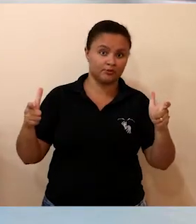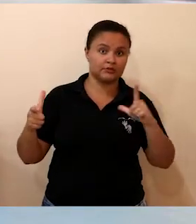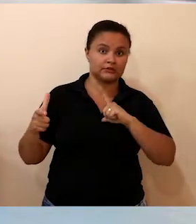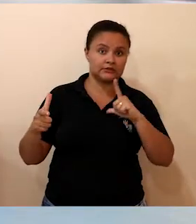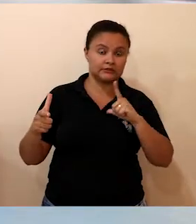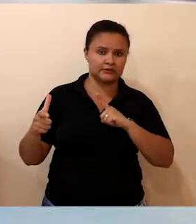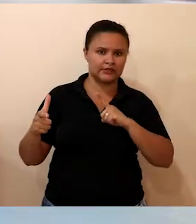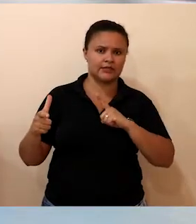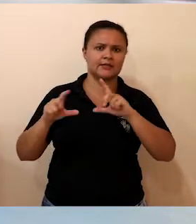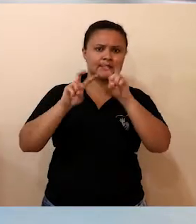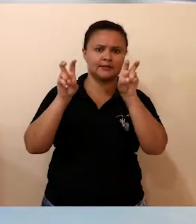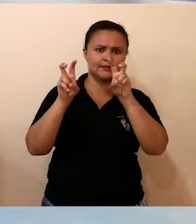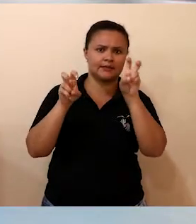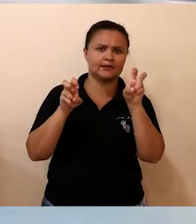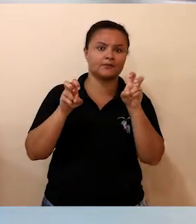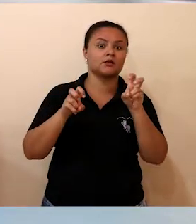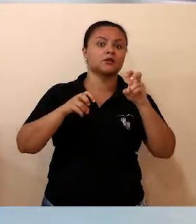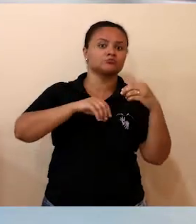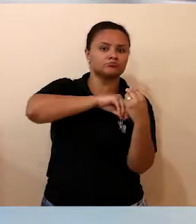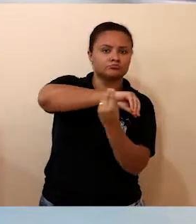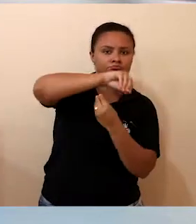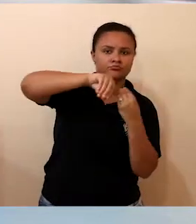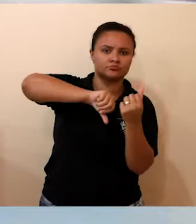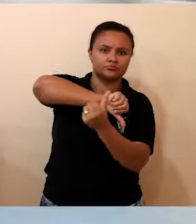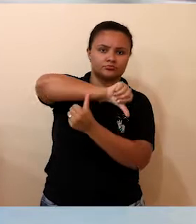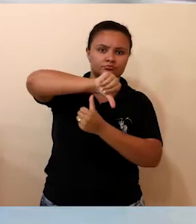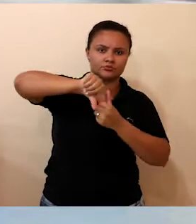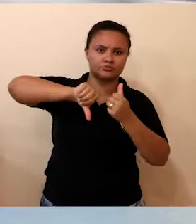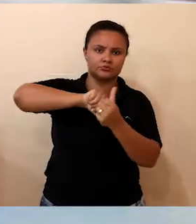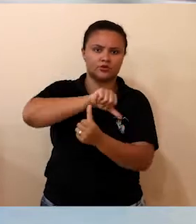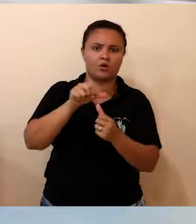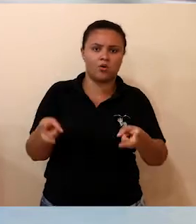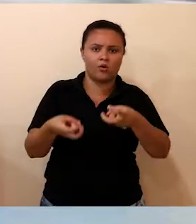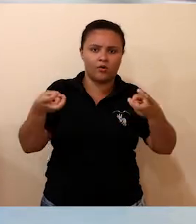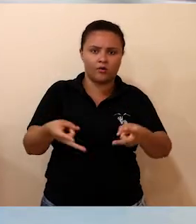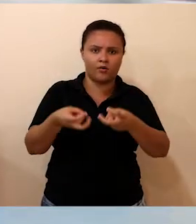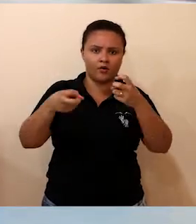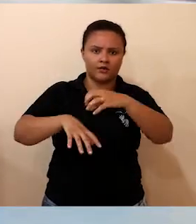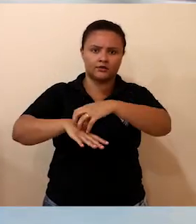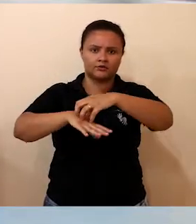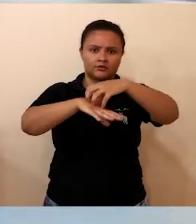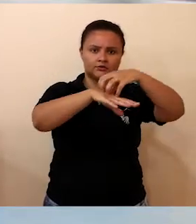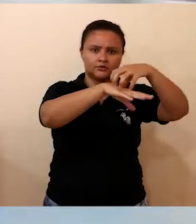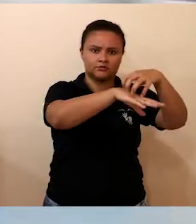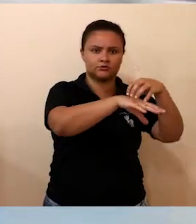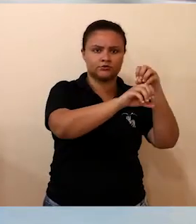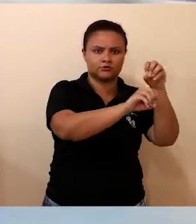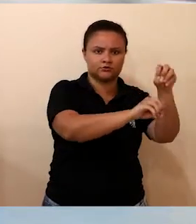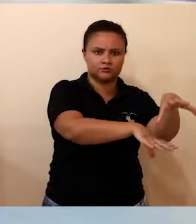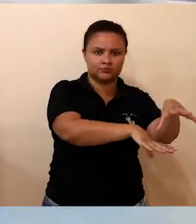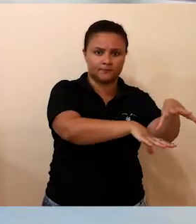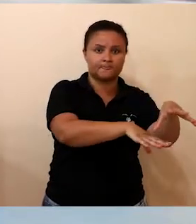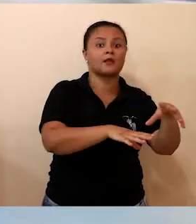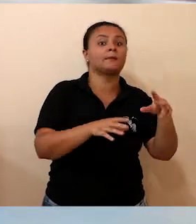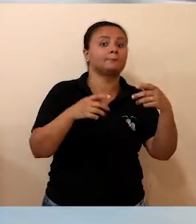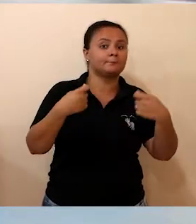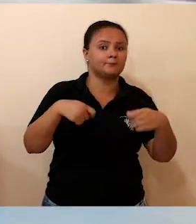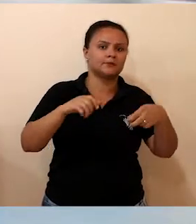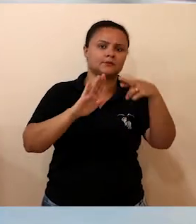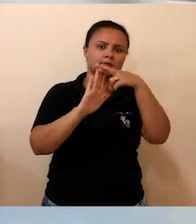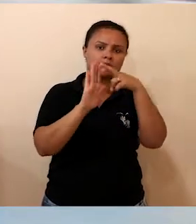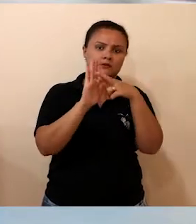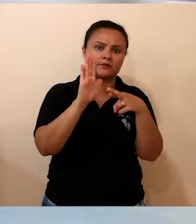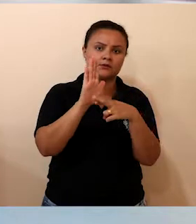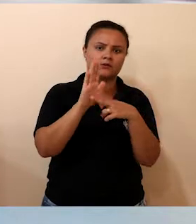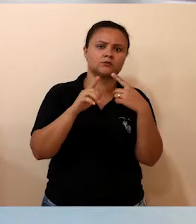substâncias precisam passar por procedimentos especiais de coleta, transporte e descarte. Esse procedimento é necessário para